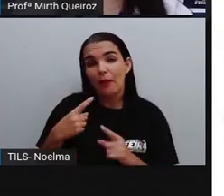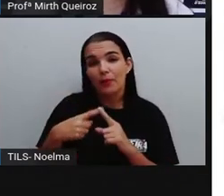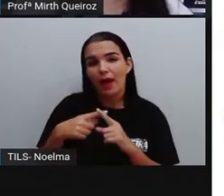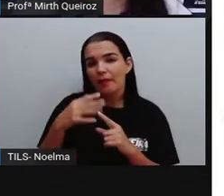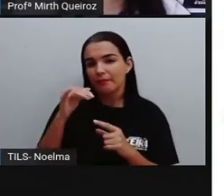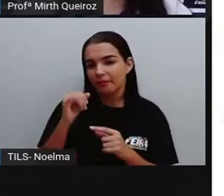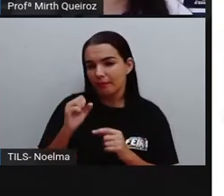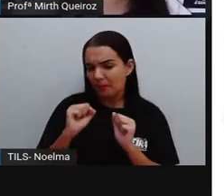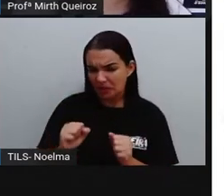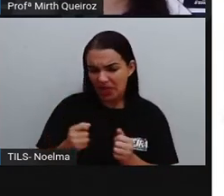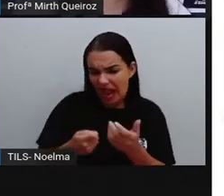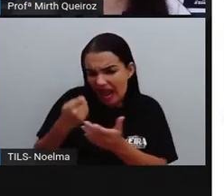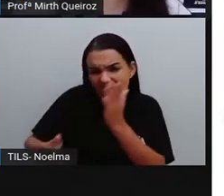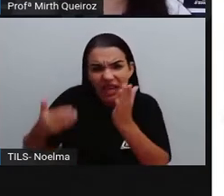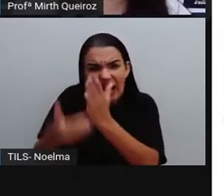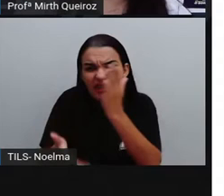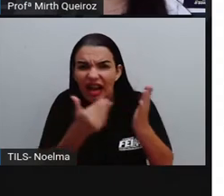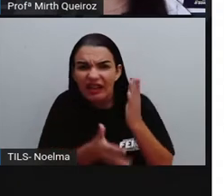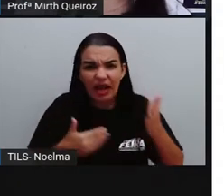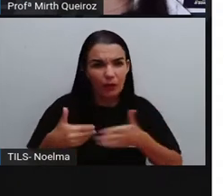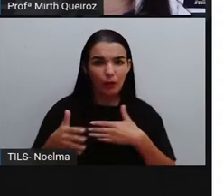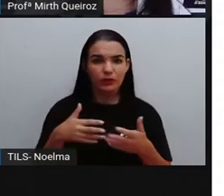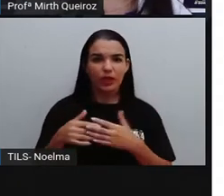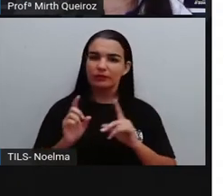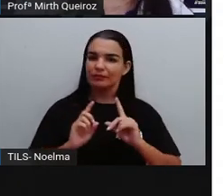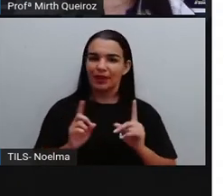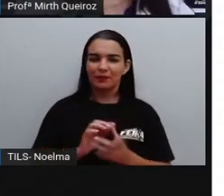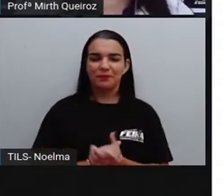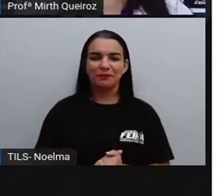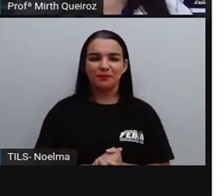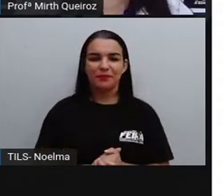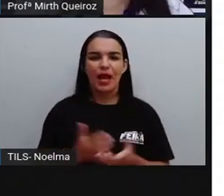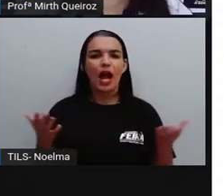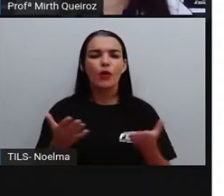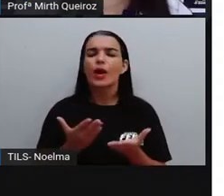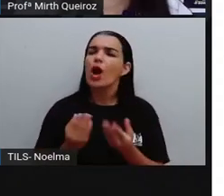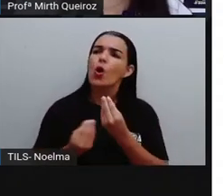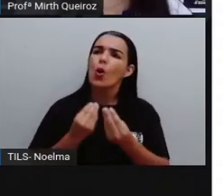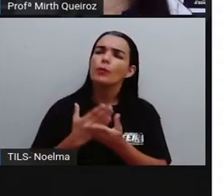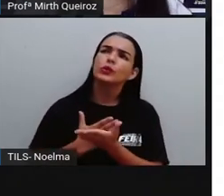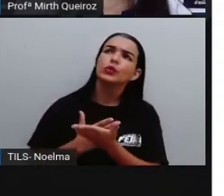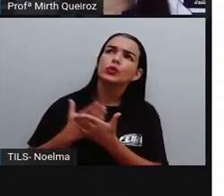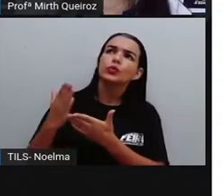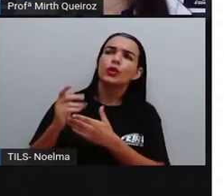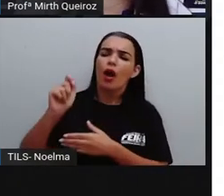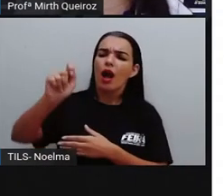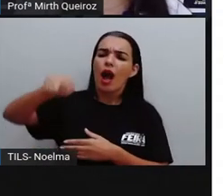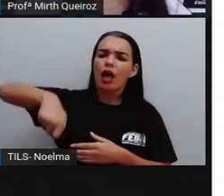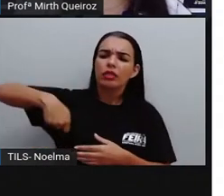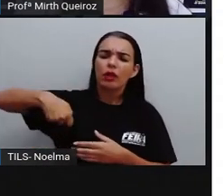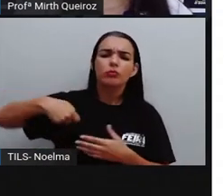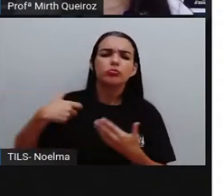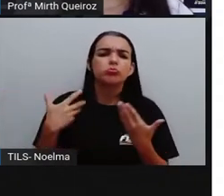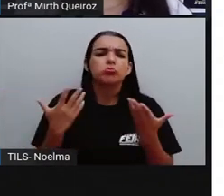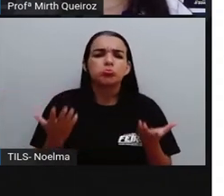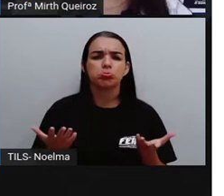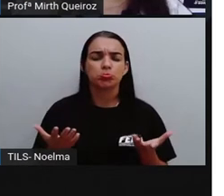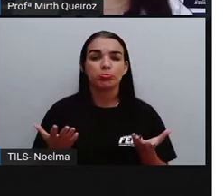pode ir gastando de qualquer jeito, não. E como foi que surgiu o cartão de crédito?